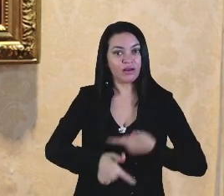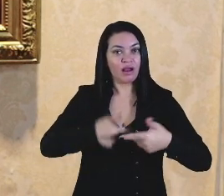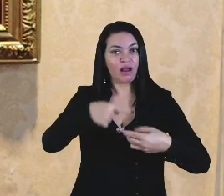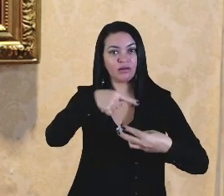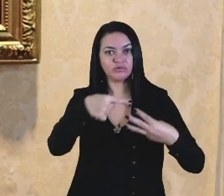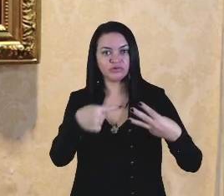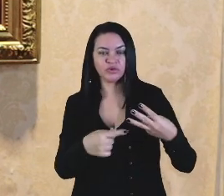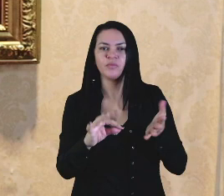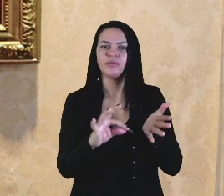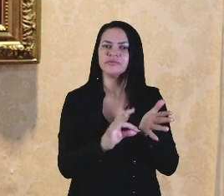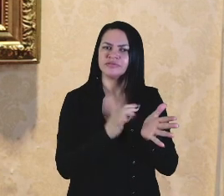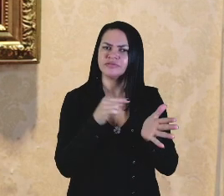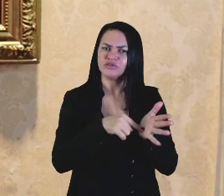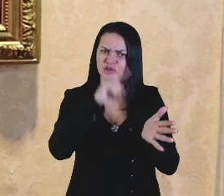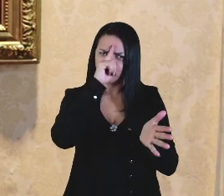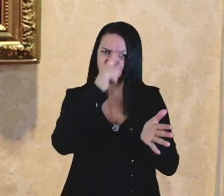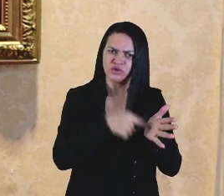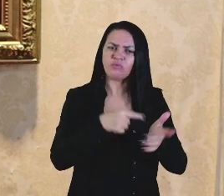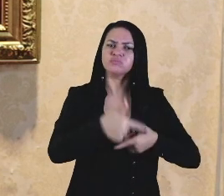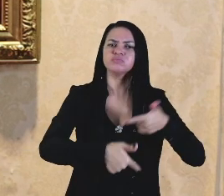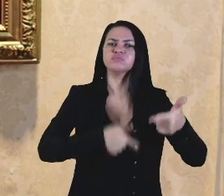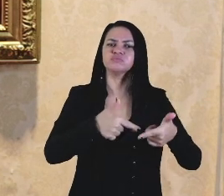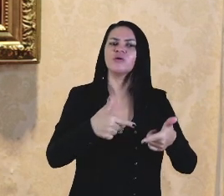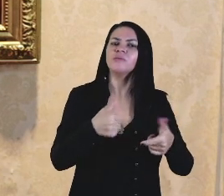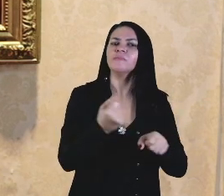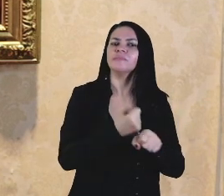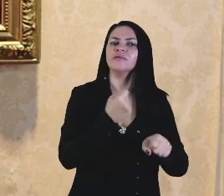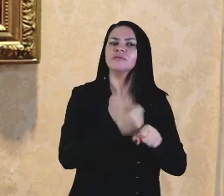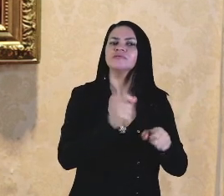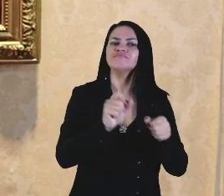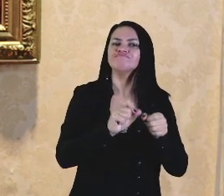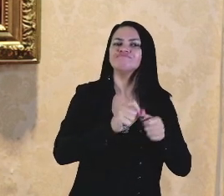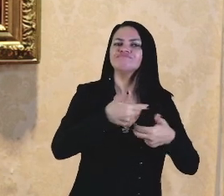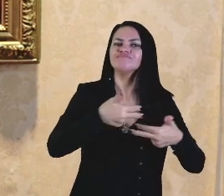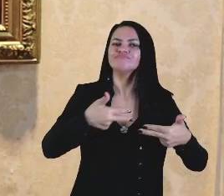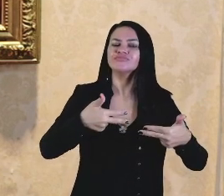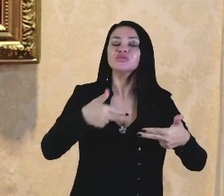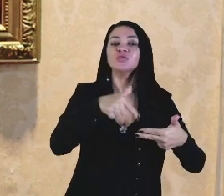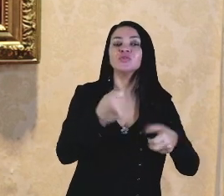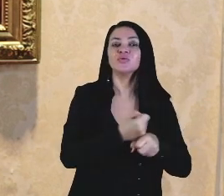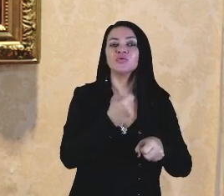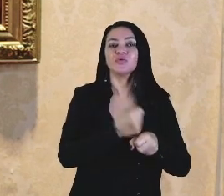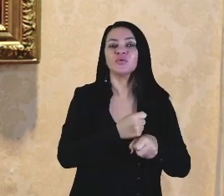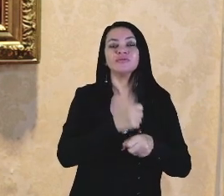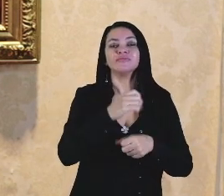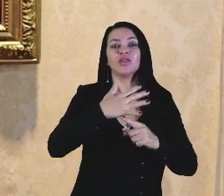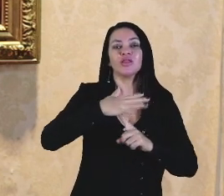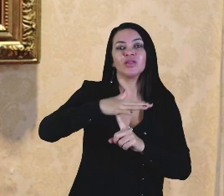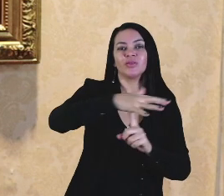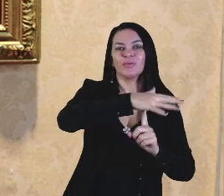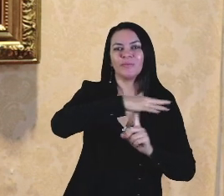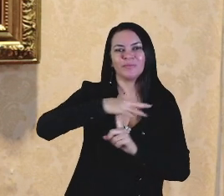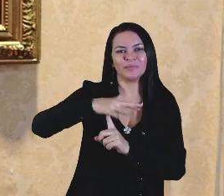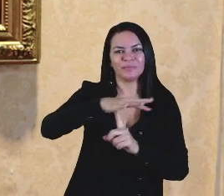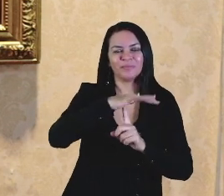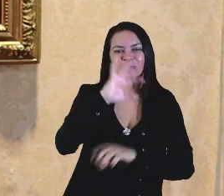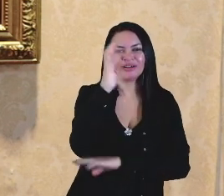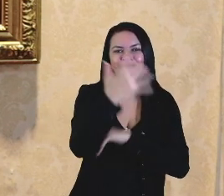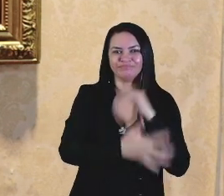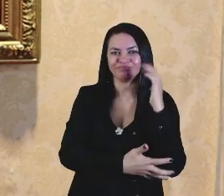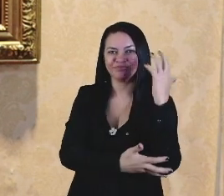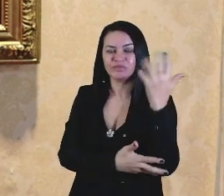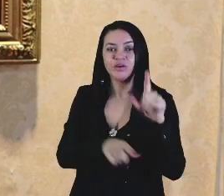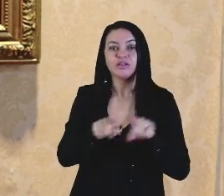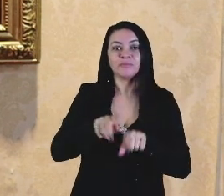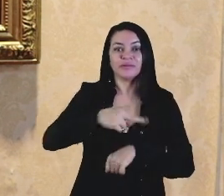ações a assinatura de ordens de serviços para execução de obras de construção do Parque Estadual e da Praça da